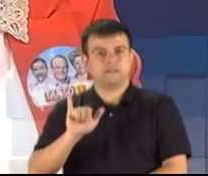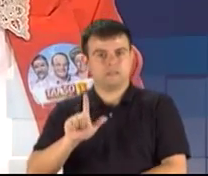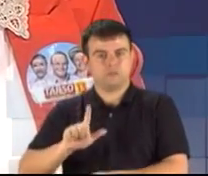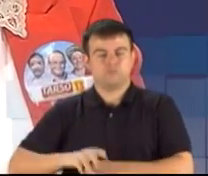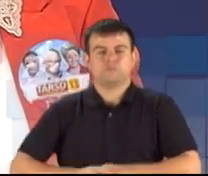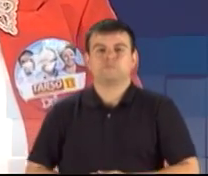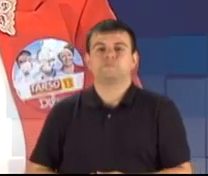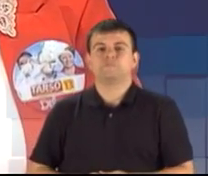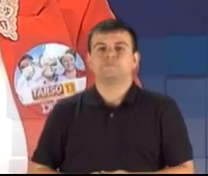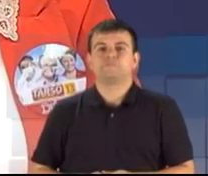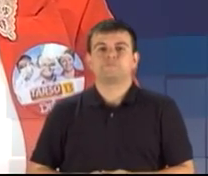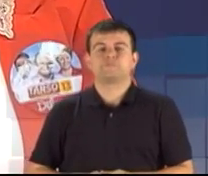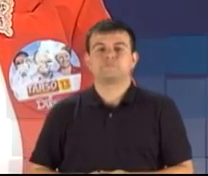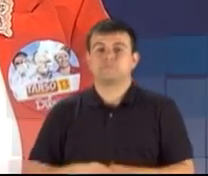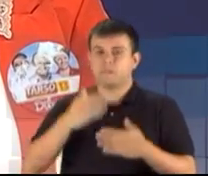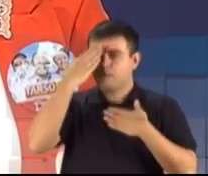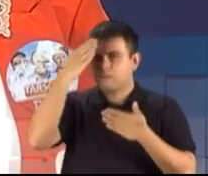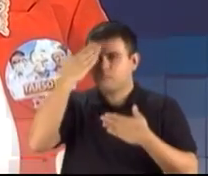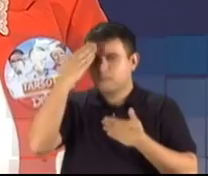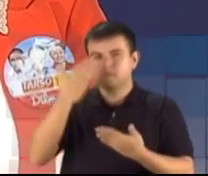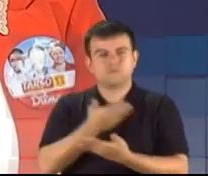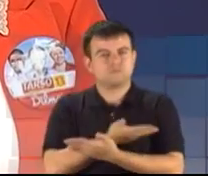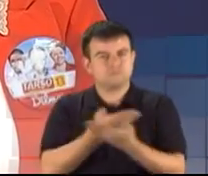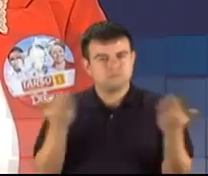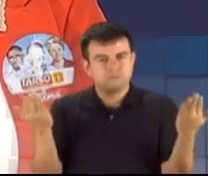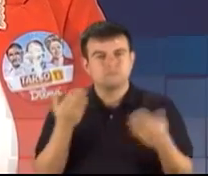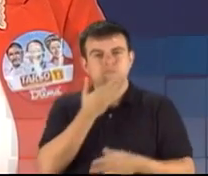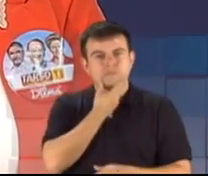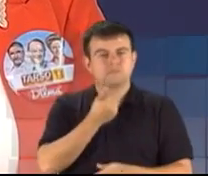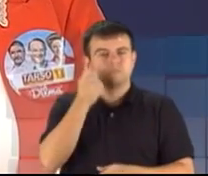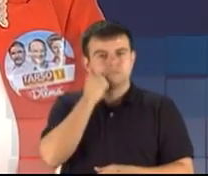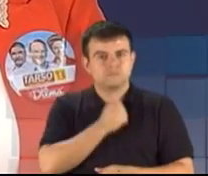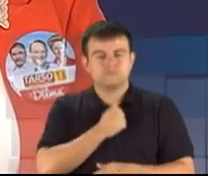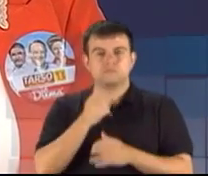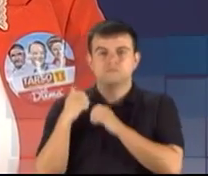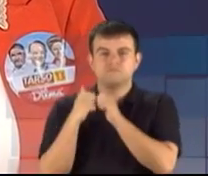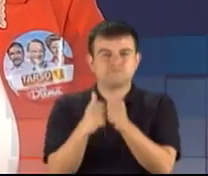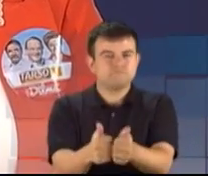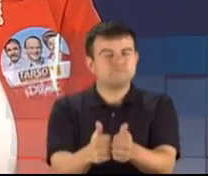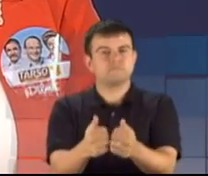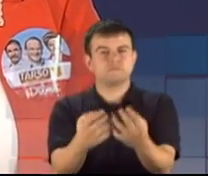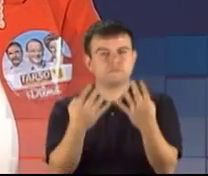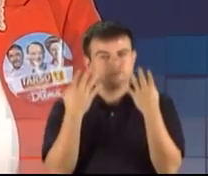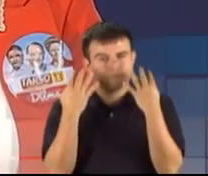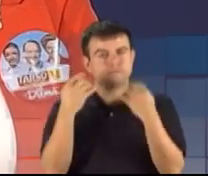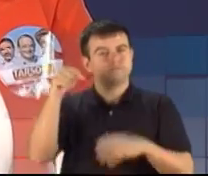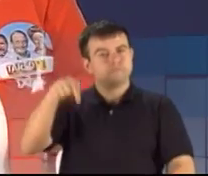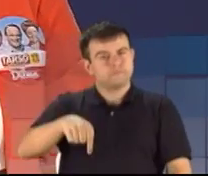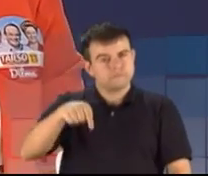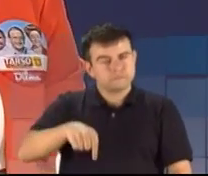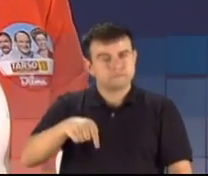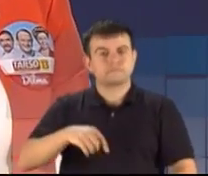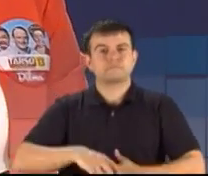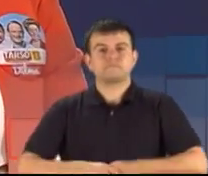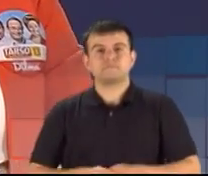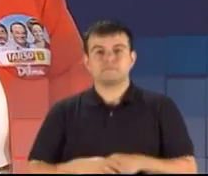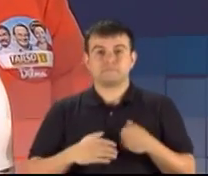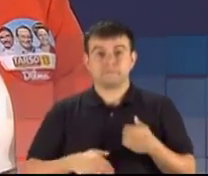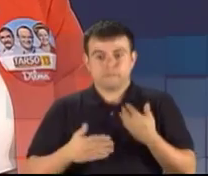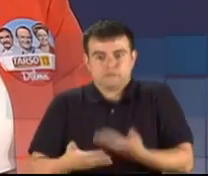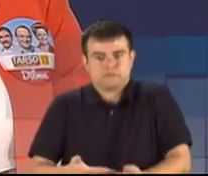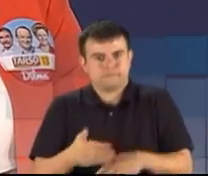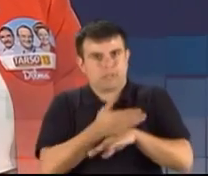Agradeço a todos e a todas que nos acompanharam neste debate até a essa hora.